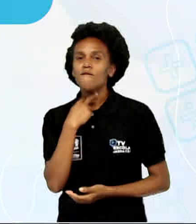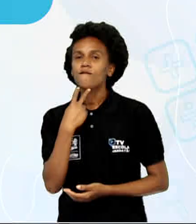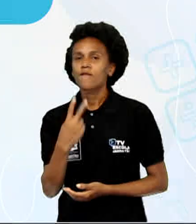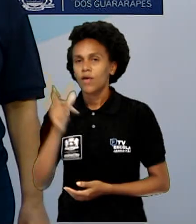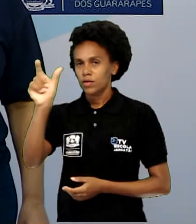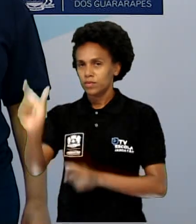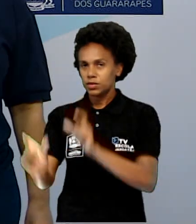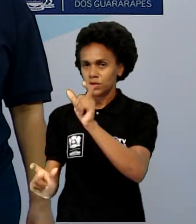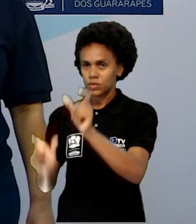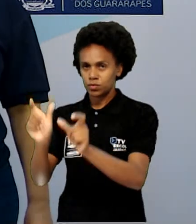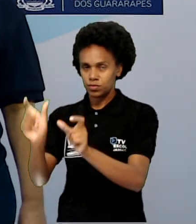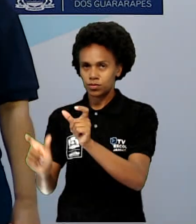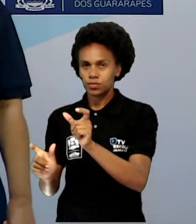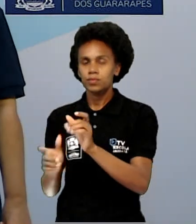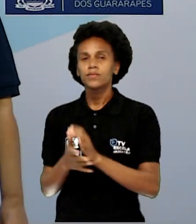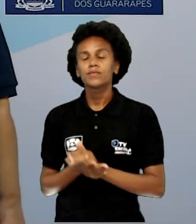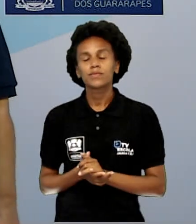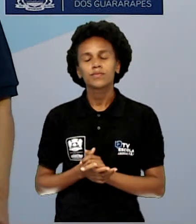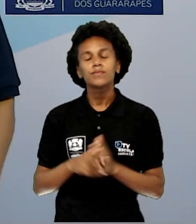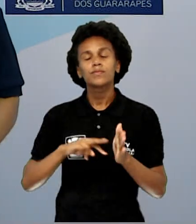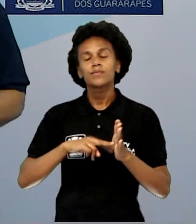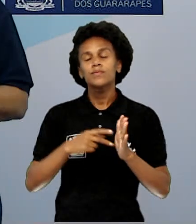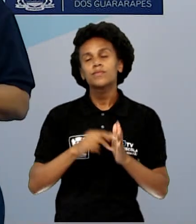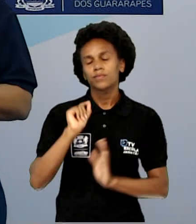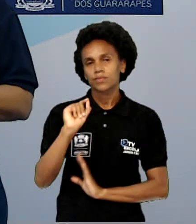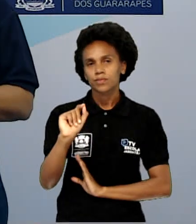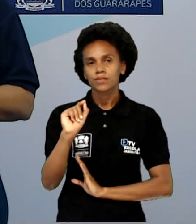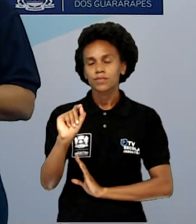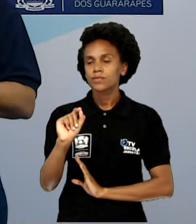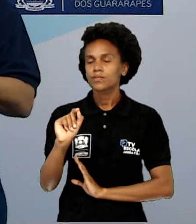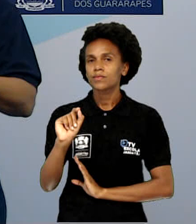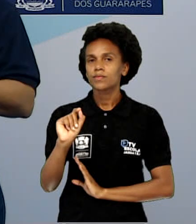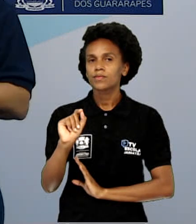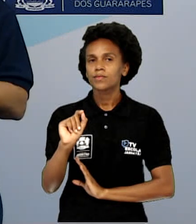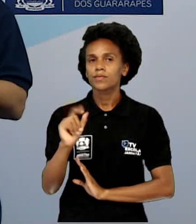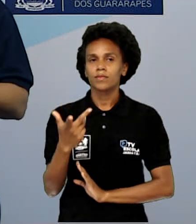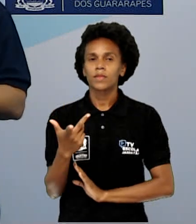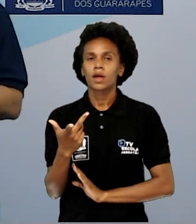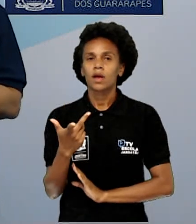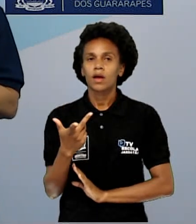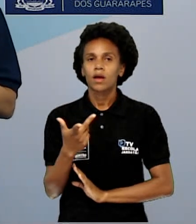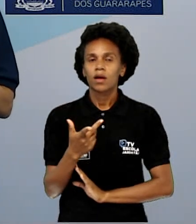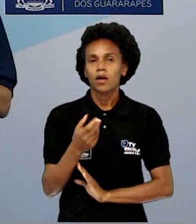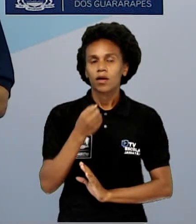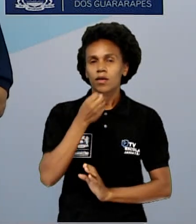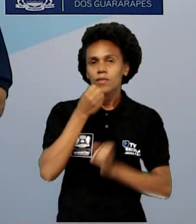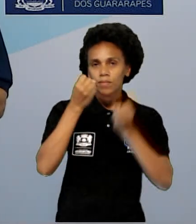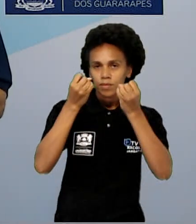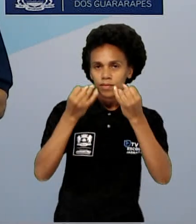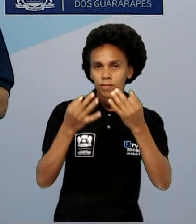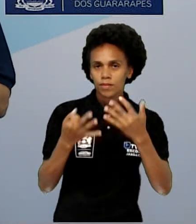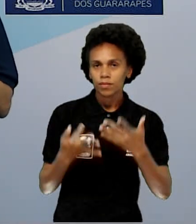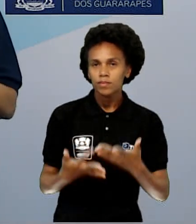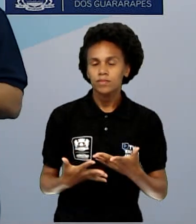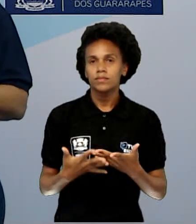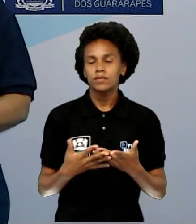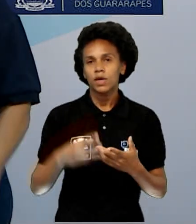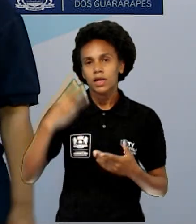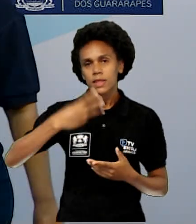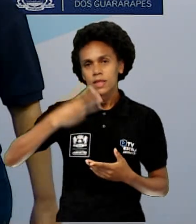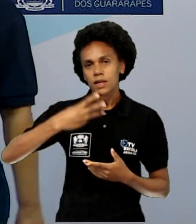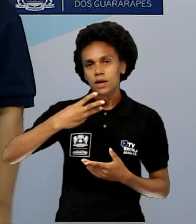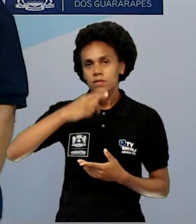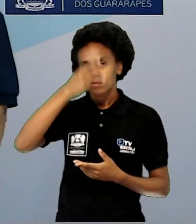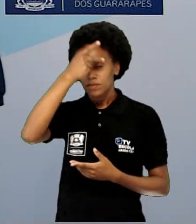ele é narrado em terceira pessoa e narra, fala um determinado acontecimento do seu jeito.